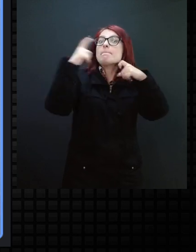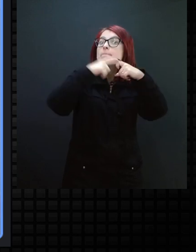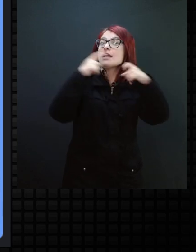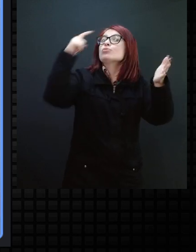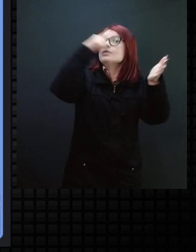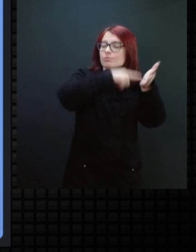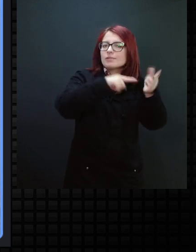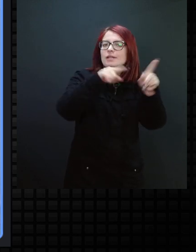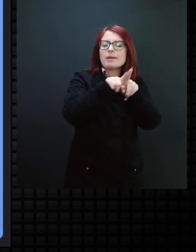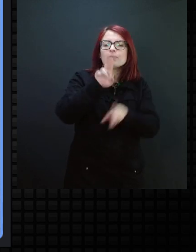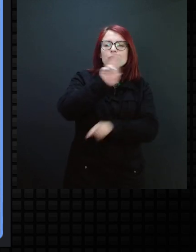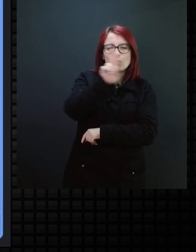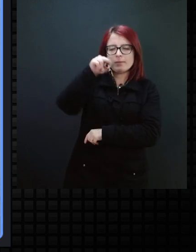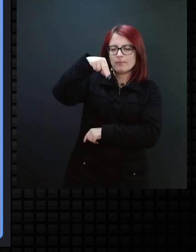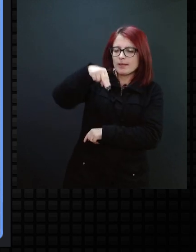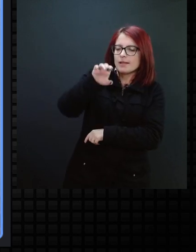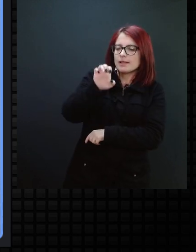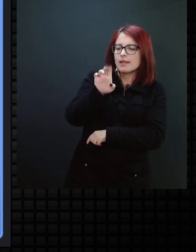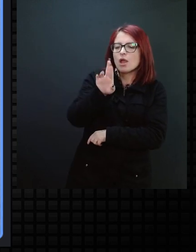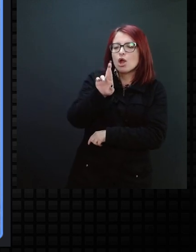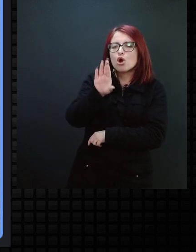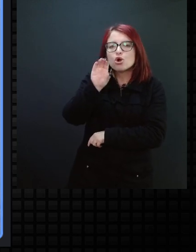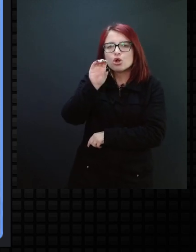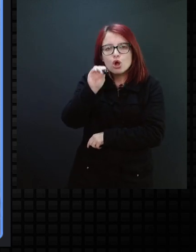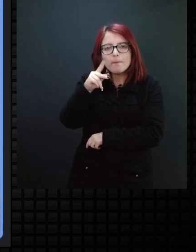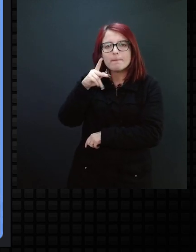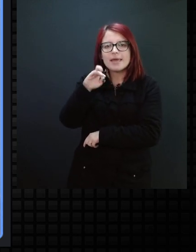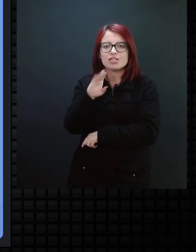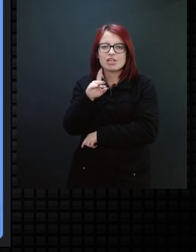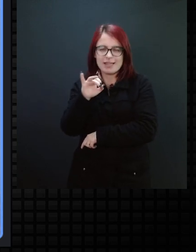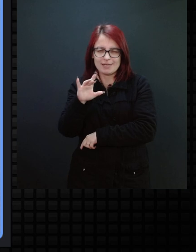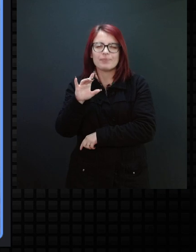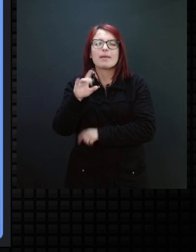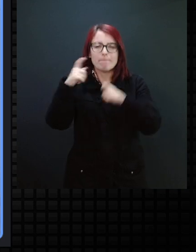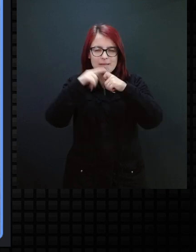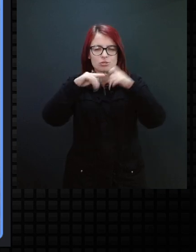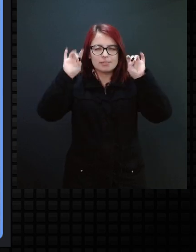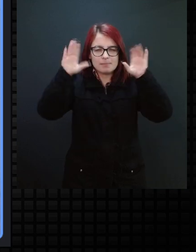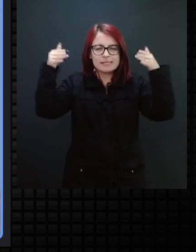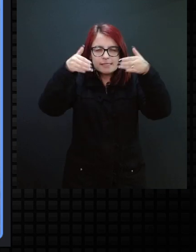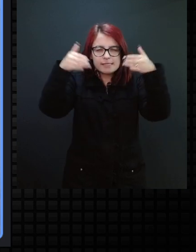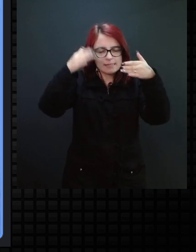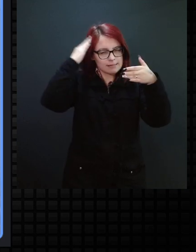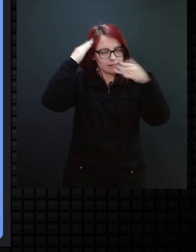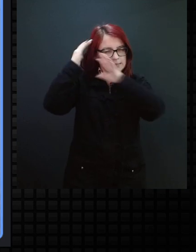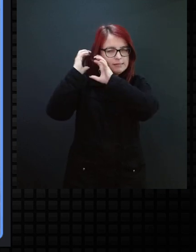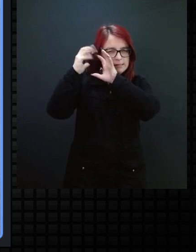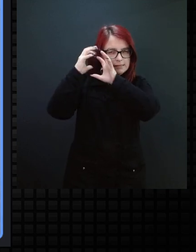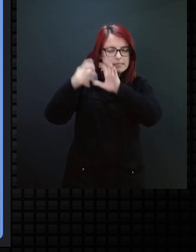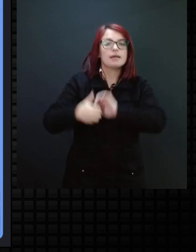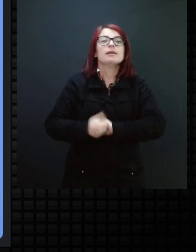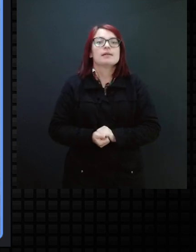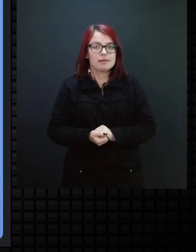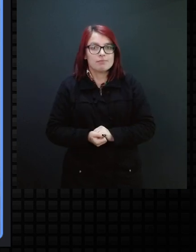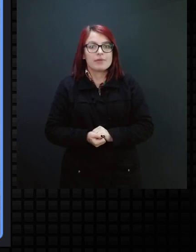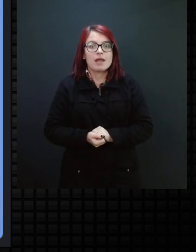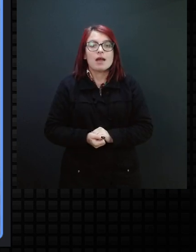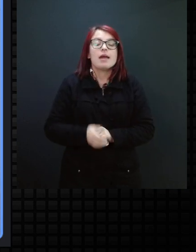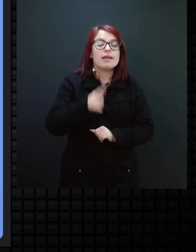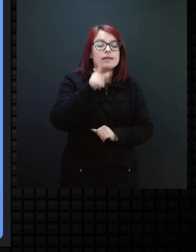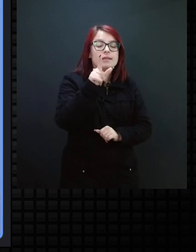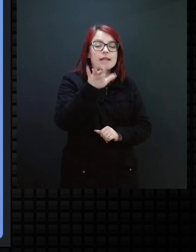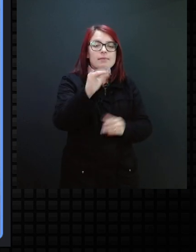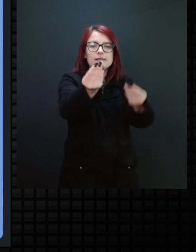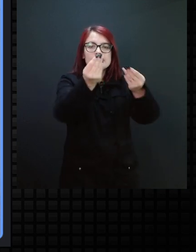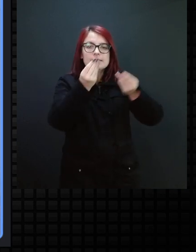neuropediatras, de oftalmologistas, que conhecem já o nosso trabalho, e vêm para esse trabalho de estimulação,